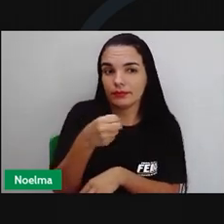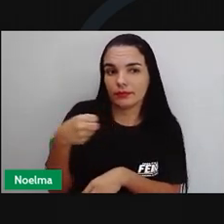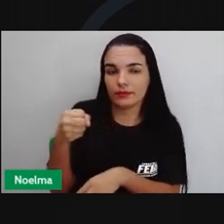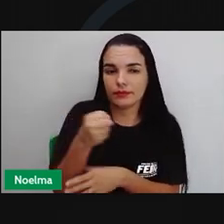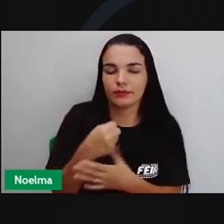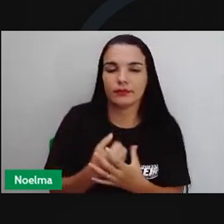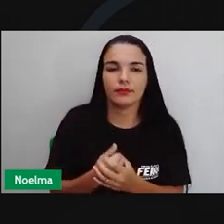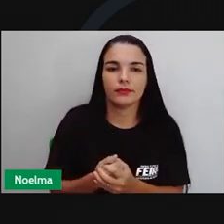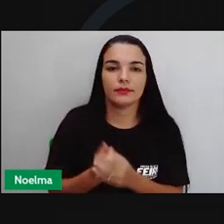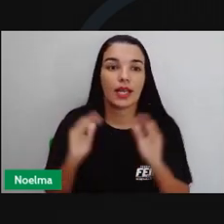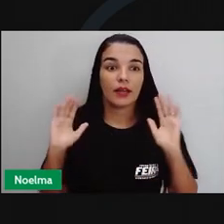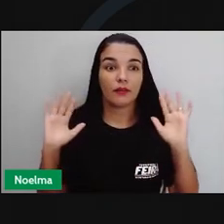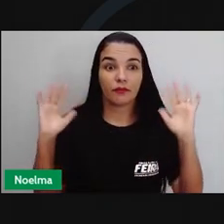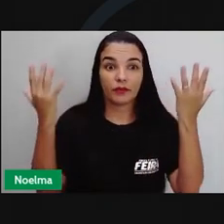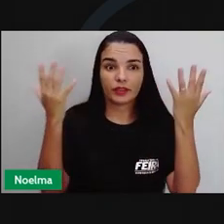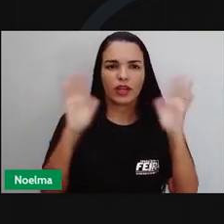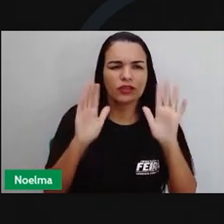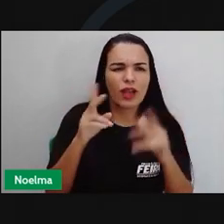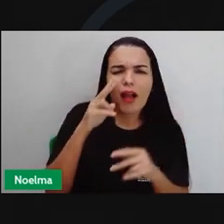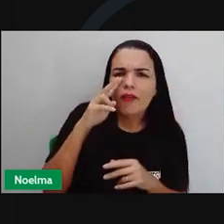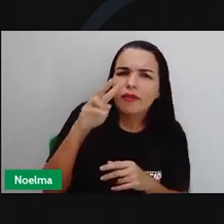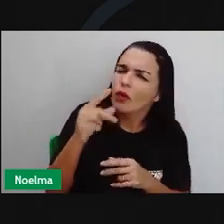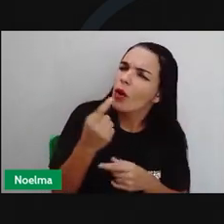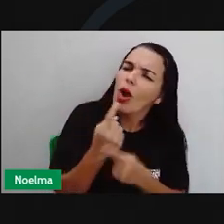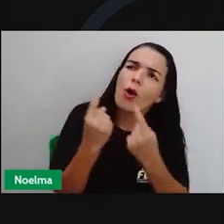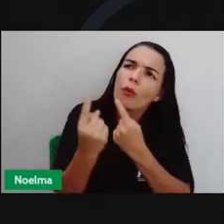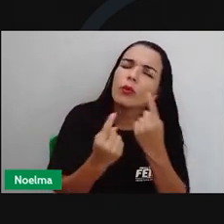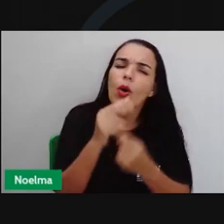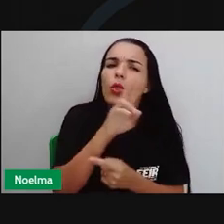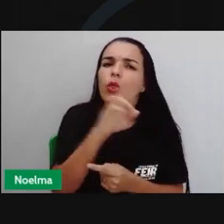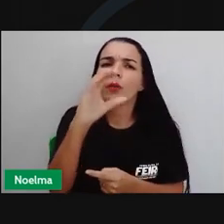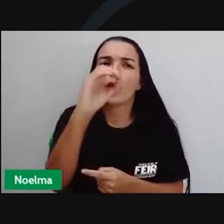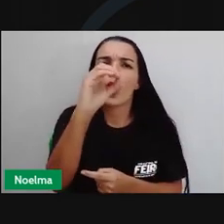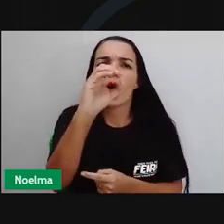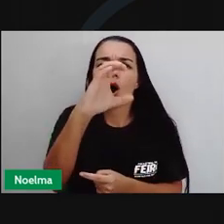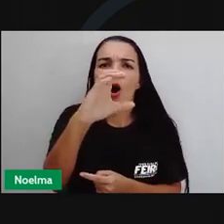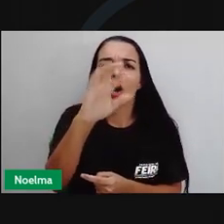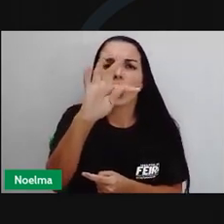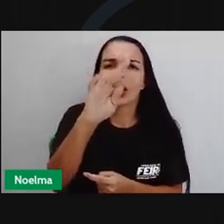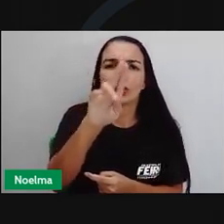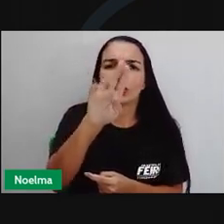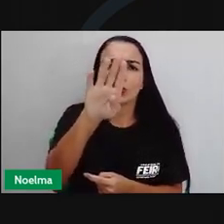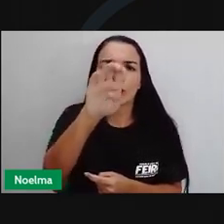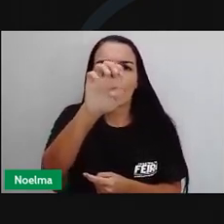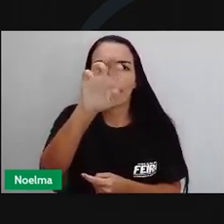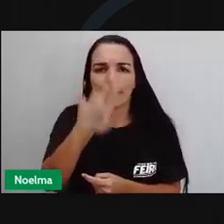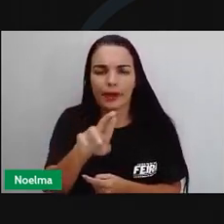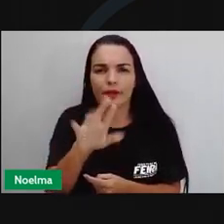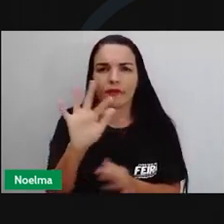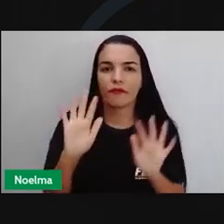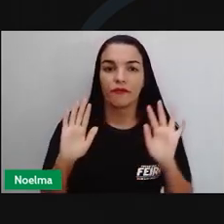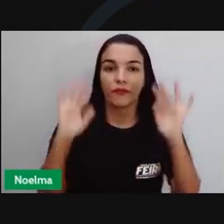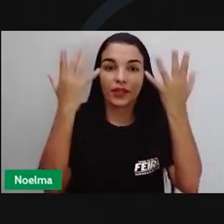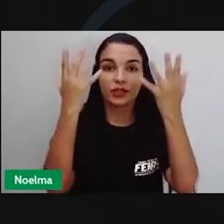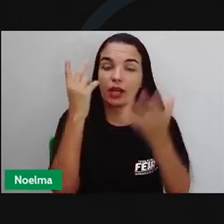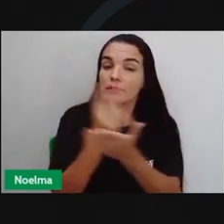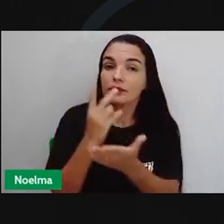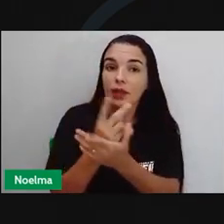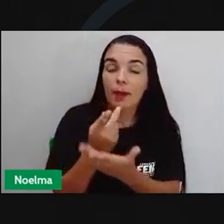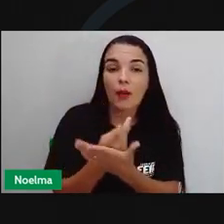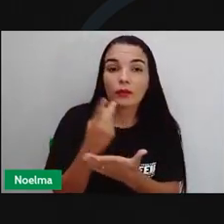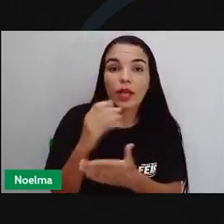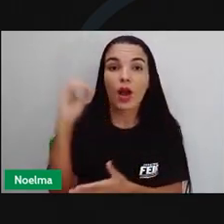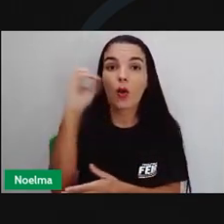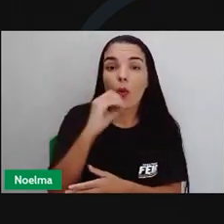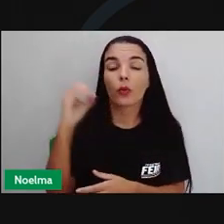Nas festividades você já deve ter ouvido falar da Oktoberfest. Ela é a maior festa alemã do Brasil e acontece sempre no mês de outubro em